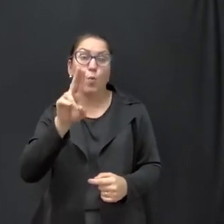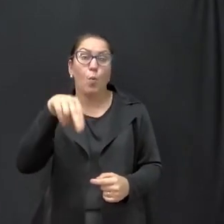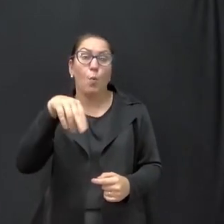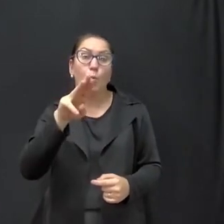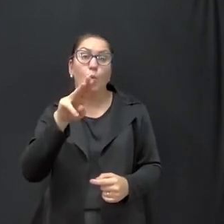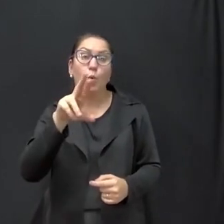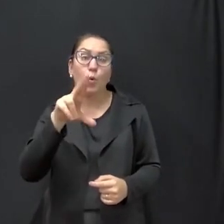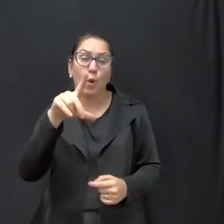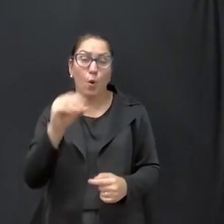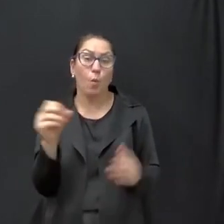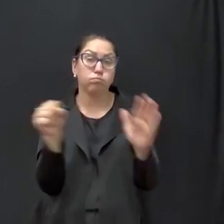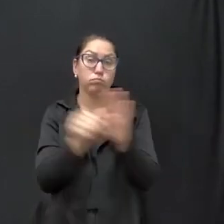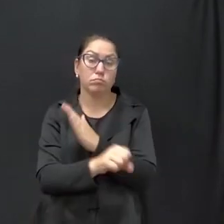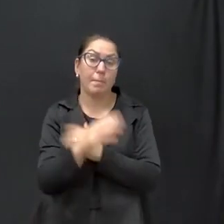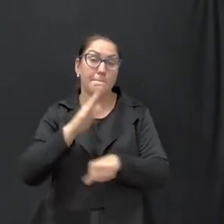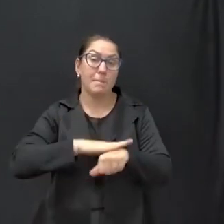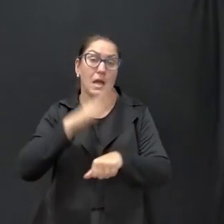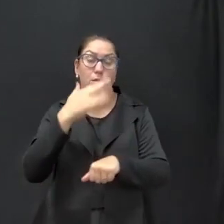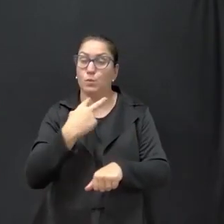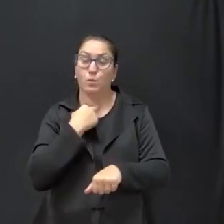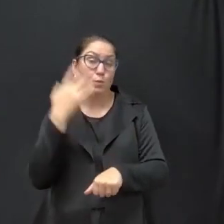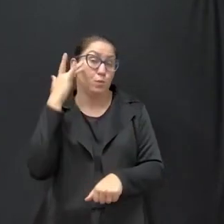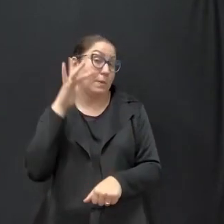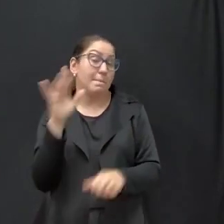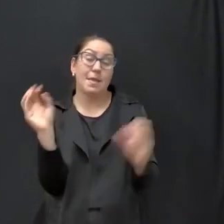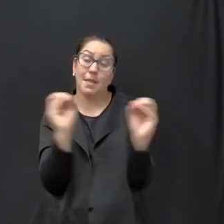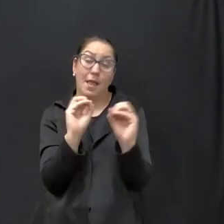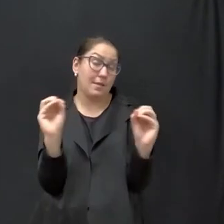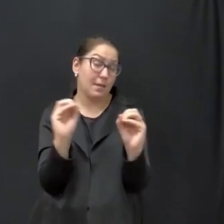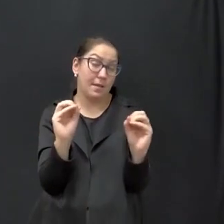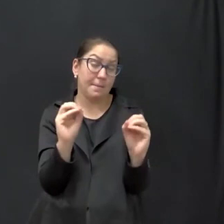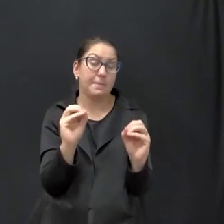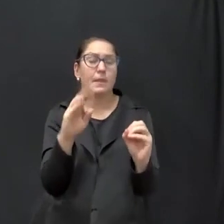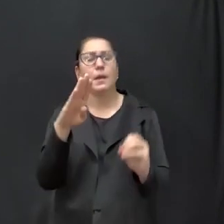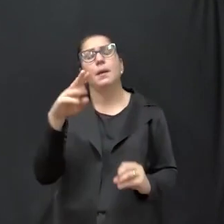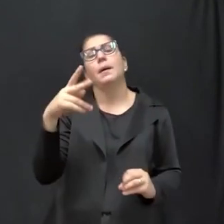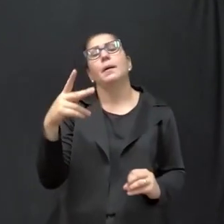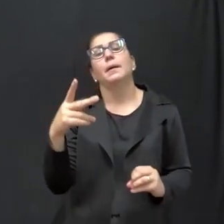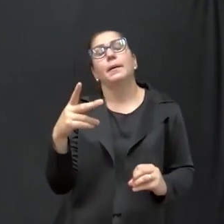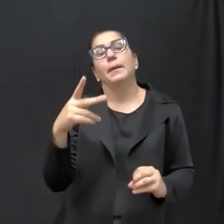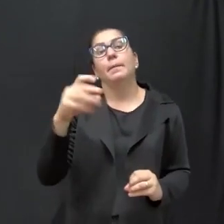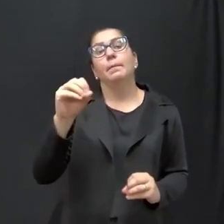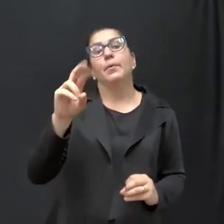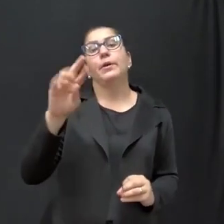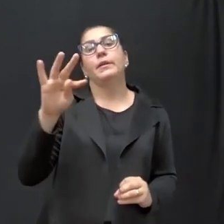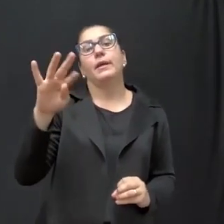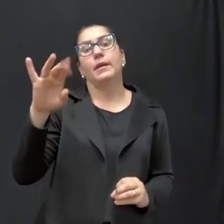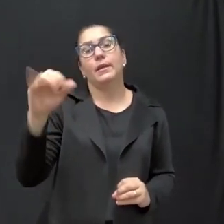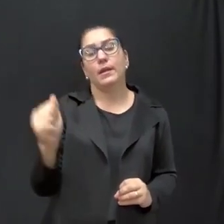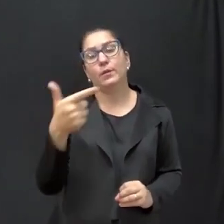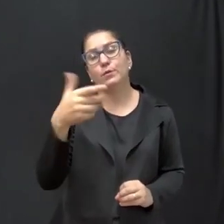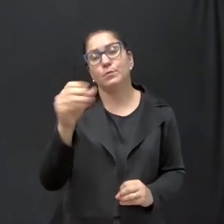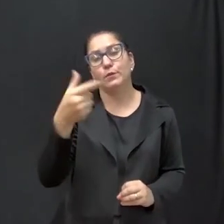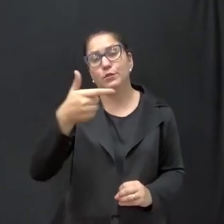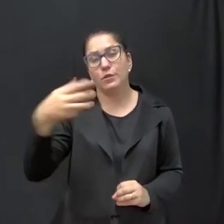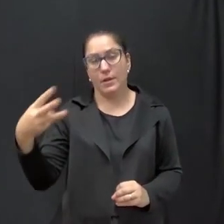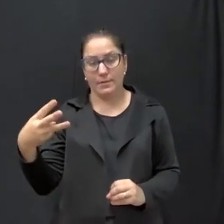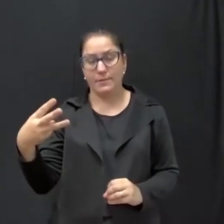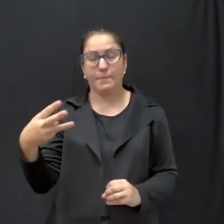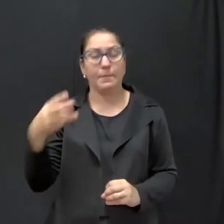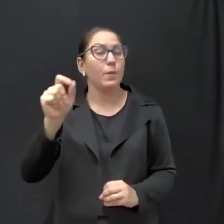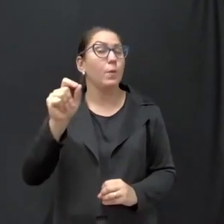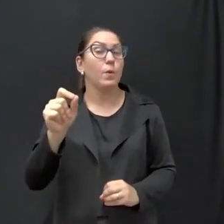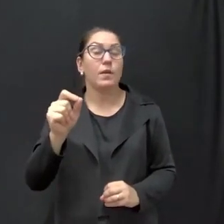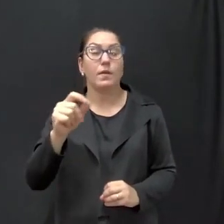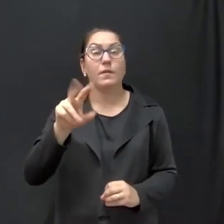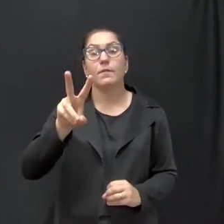que não sabiam de nada. Então vamos lá. Portaria 62, de 15 de dezembro de 2023. O ela